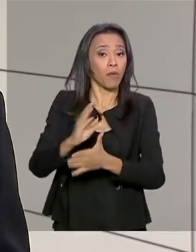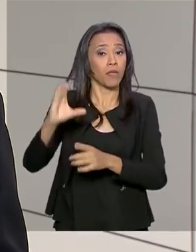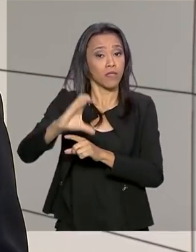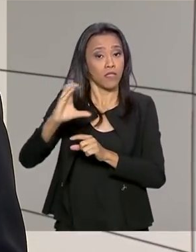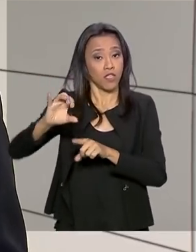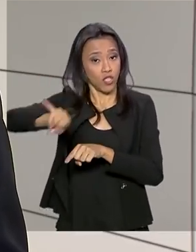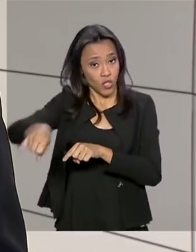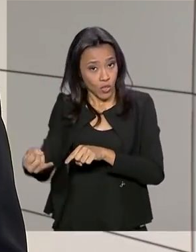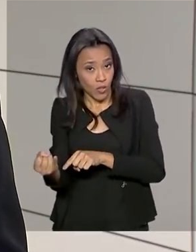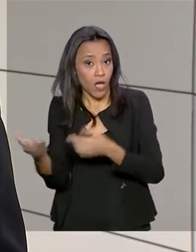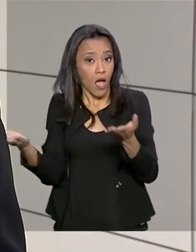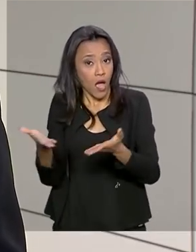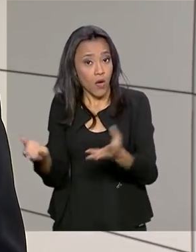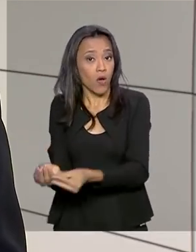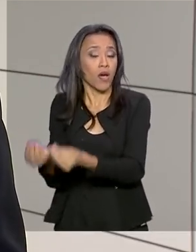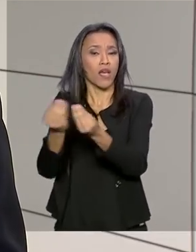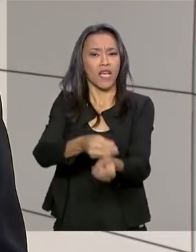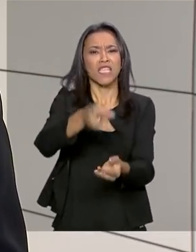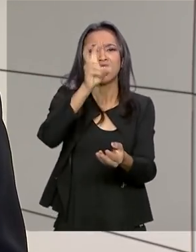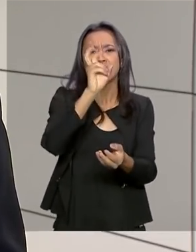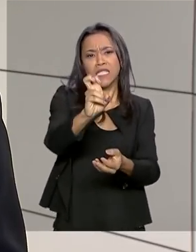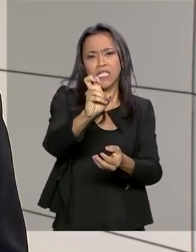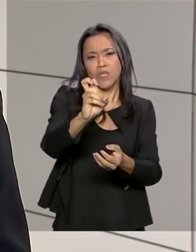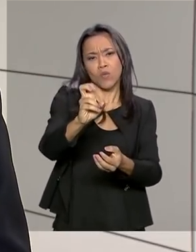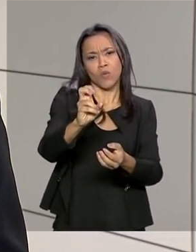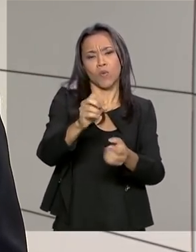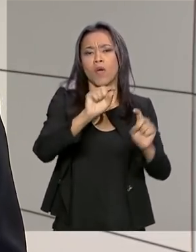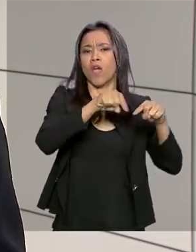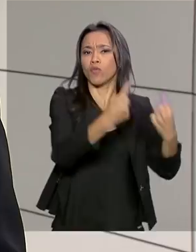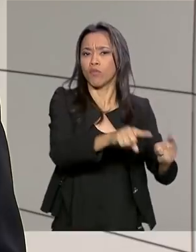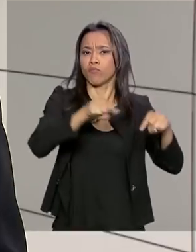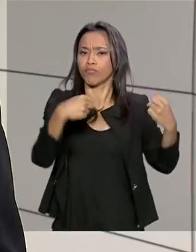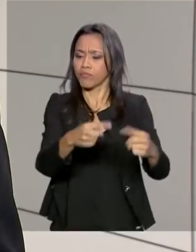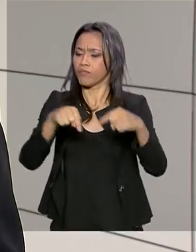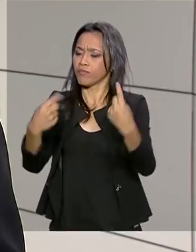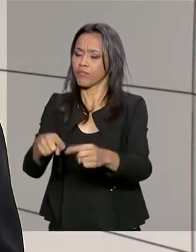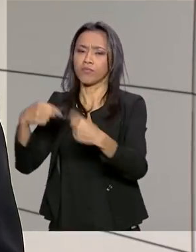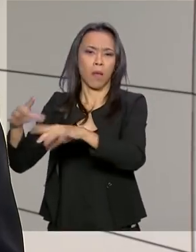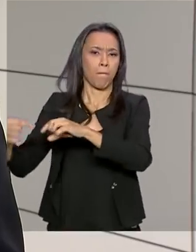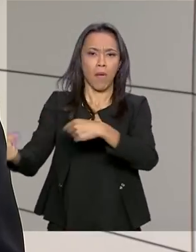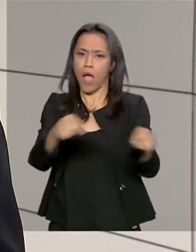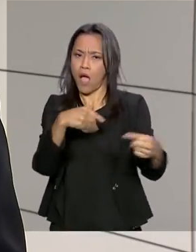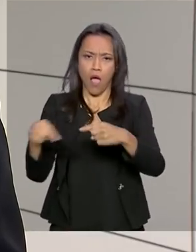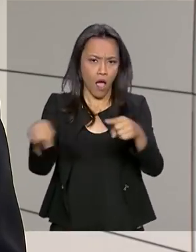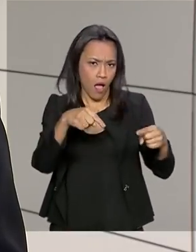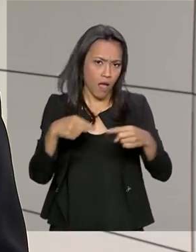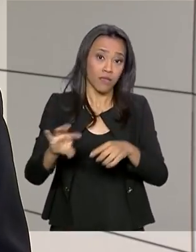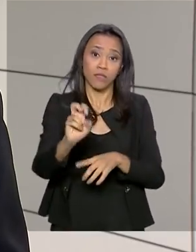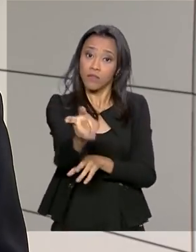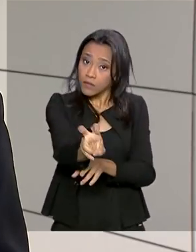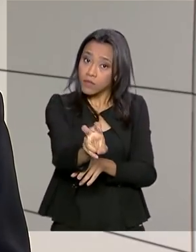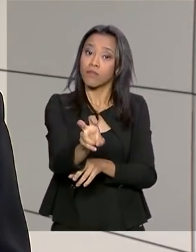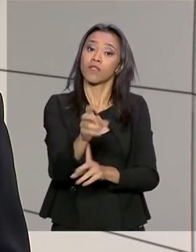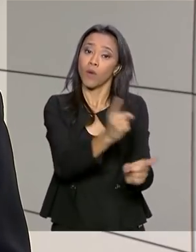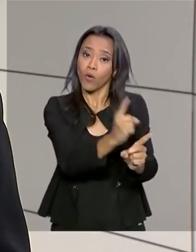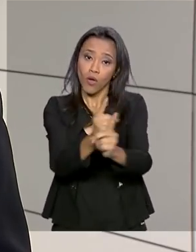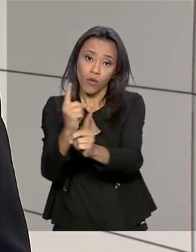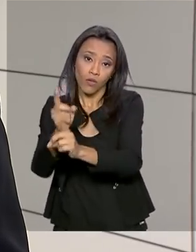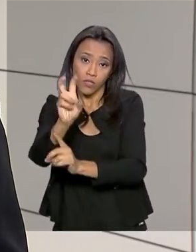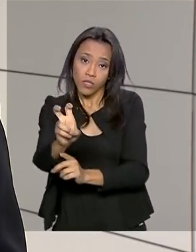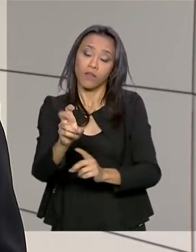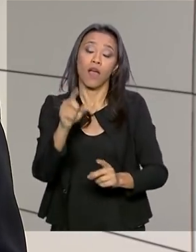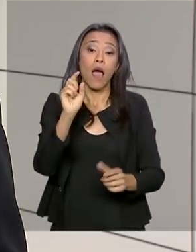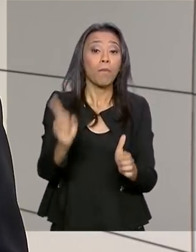ela vai ser submetida a cinco sessões de debates no plenário com todos os senadores. A sessão temática de hoje, que será a primeira,